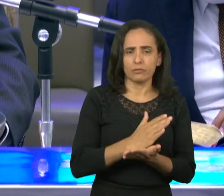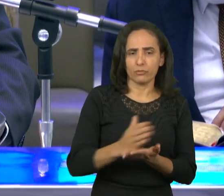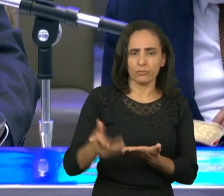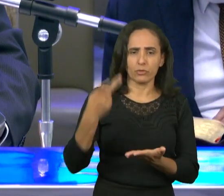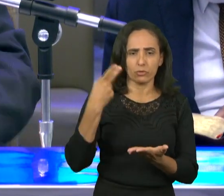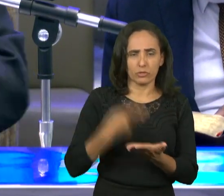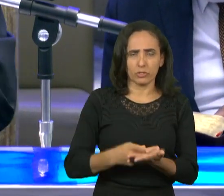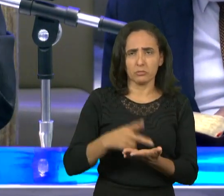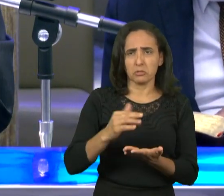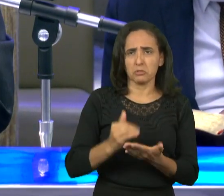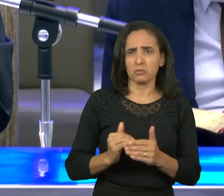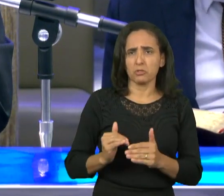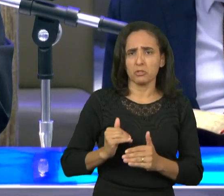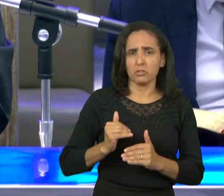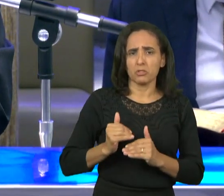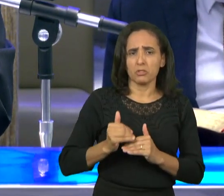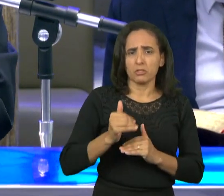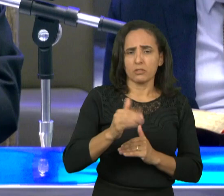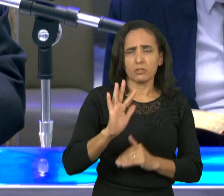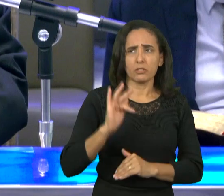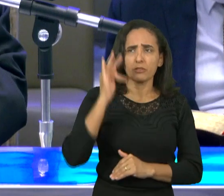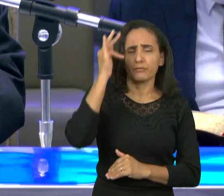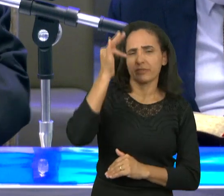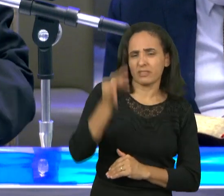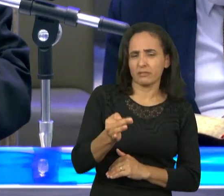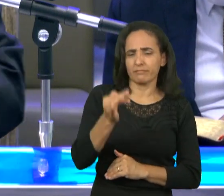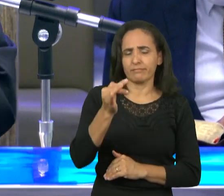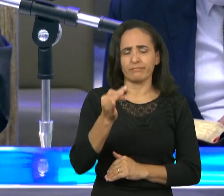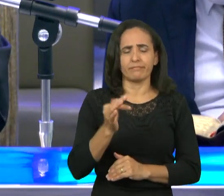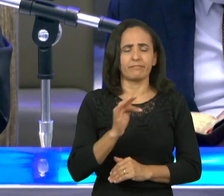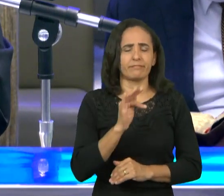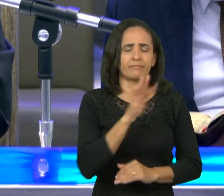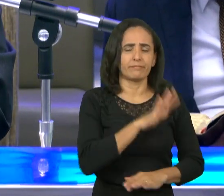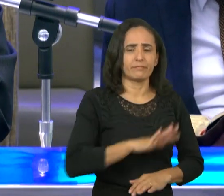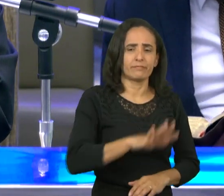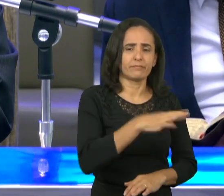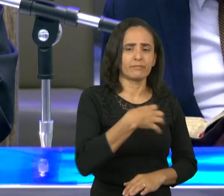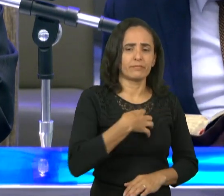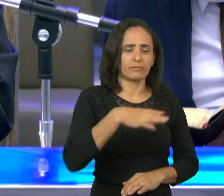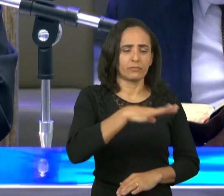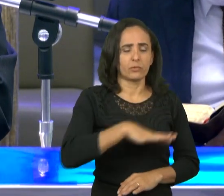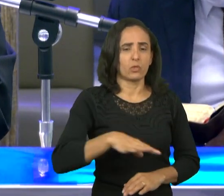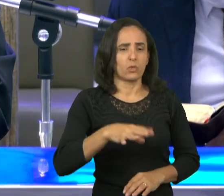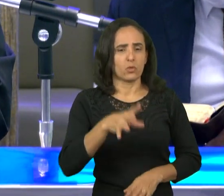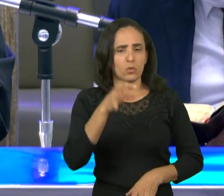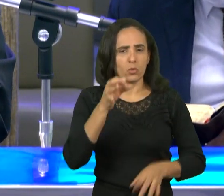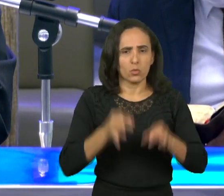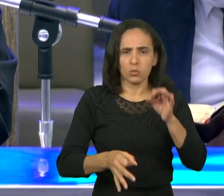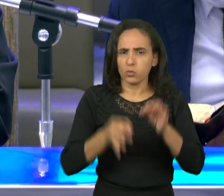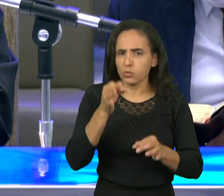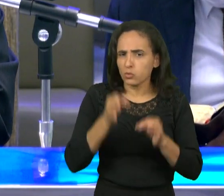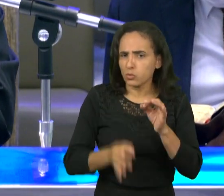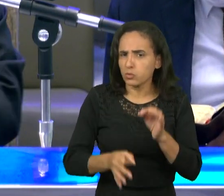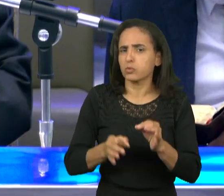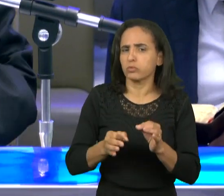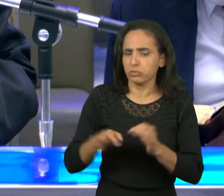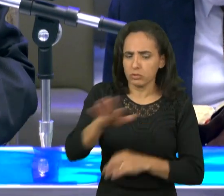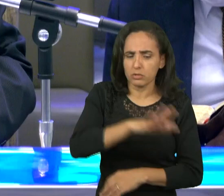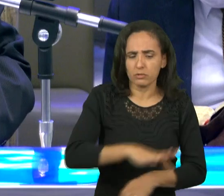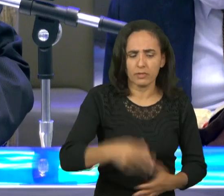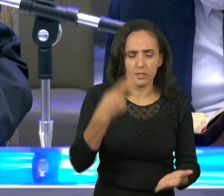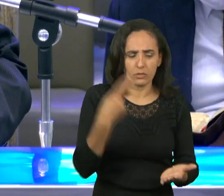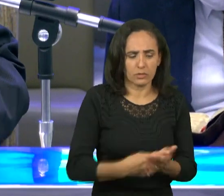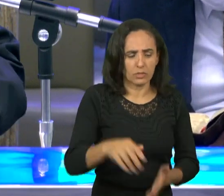ocorrerão sobre este mundo, da ira de Deus que será derramada como juízo sobre este mundo para